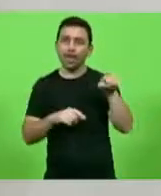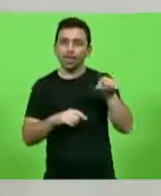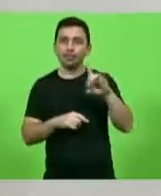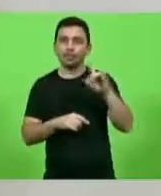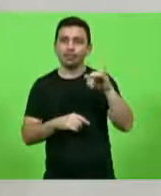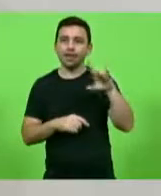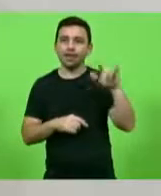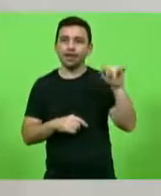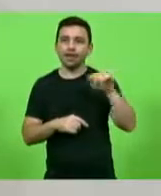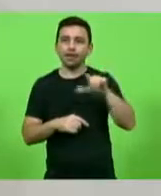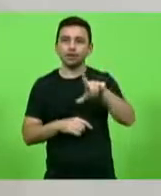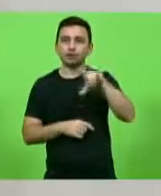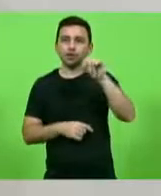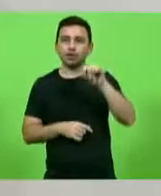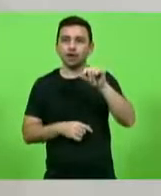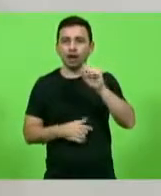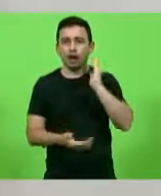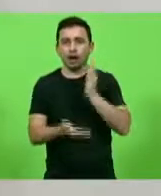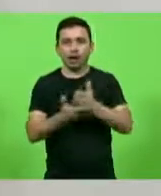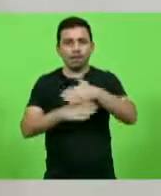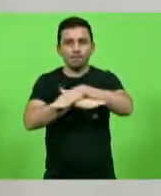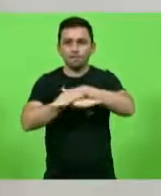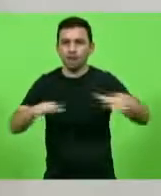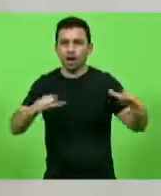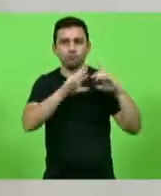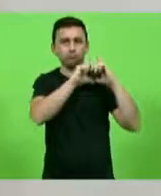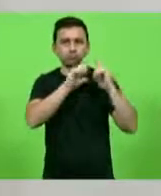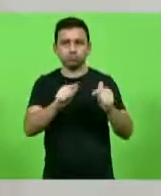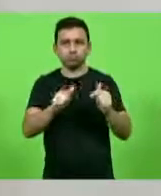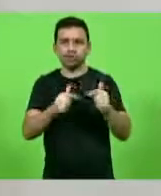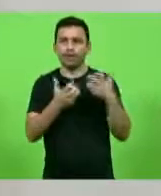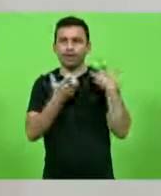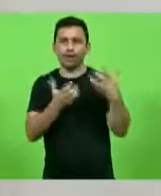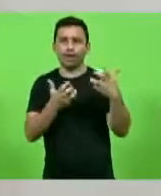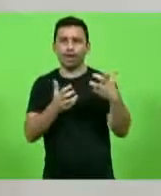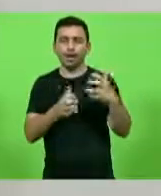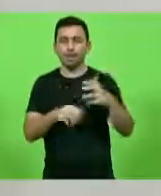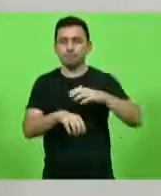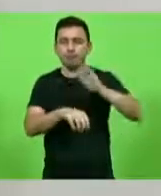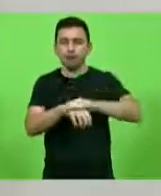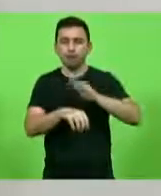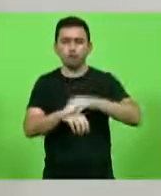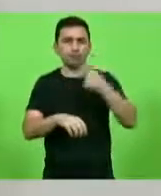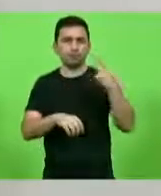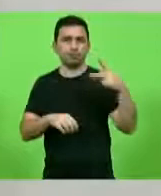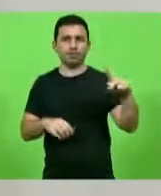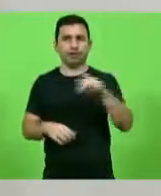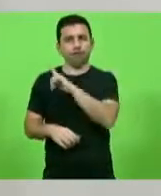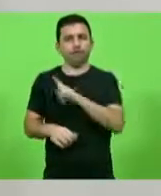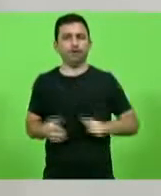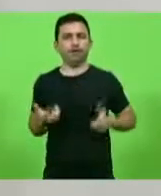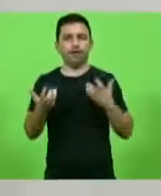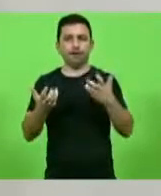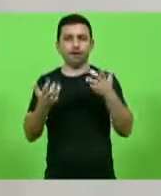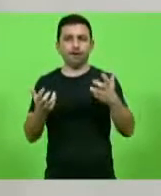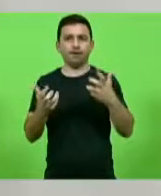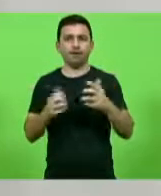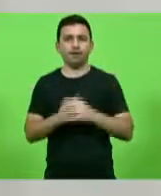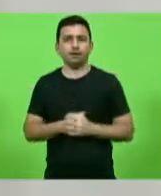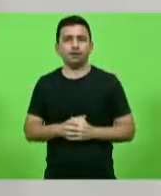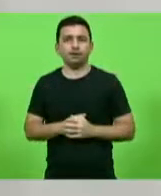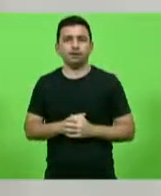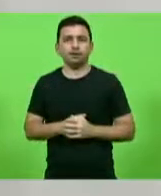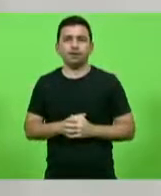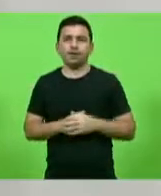foi assassinar o projeto conservador em prol do seu próprio cargo. Eu entendo que quem tem um